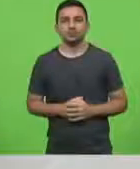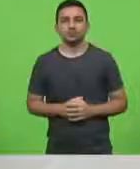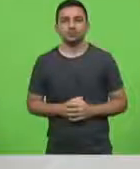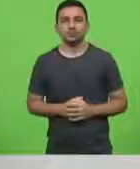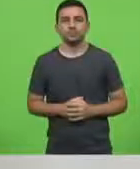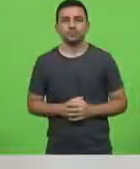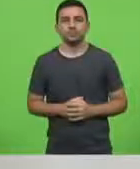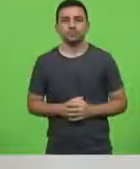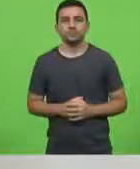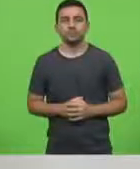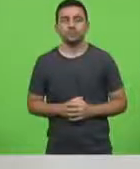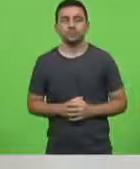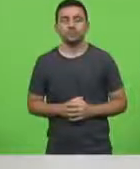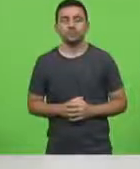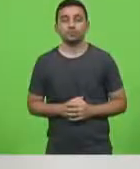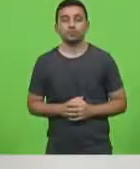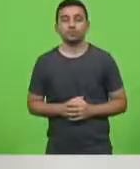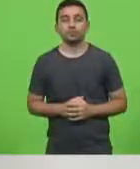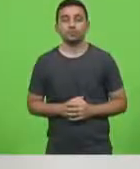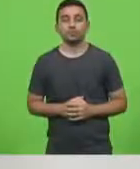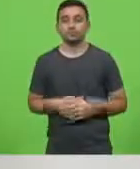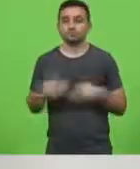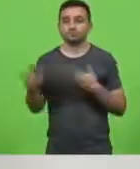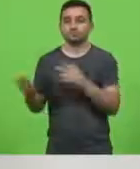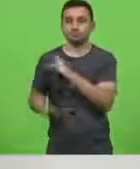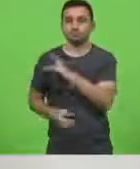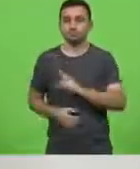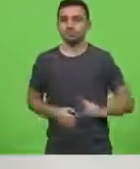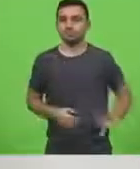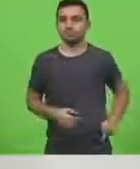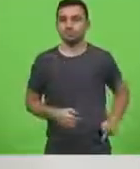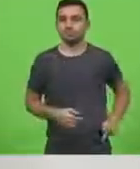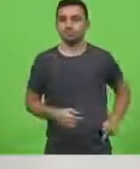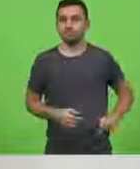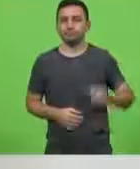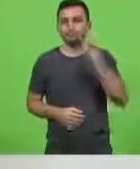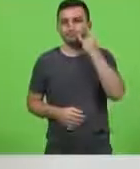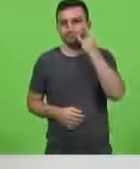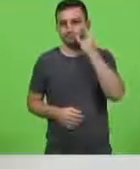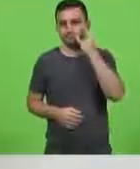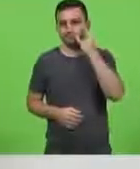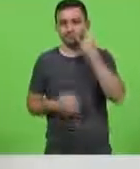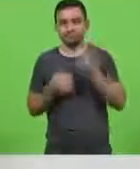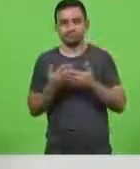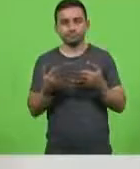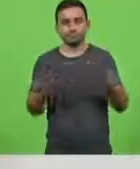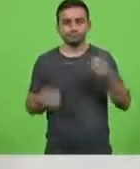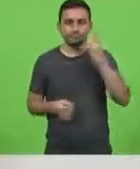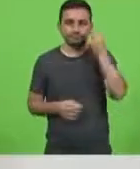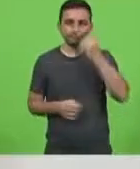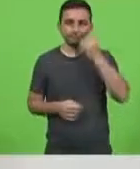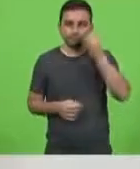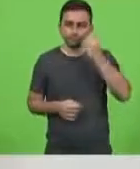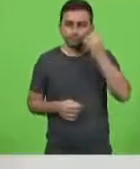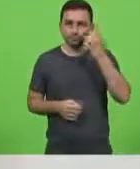caro presidente mauro de nadal senhores deputados senhoras